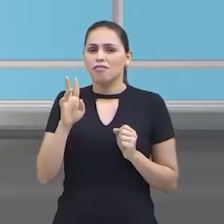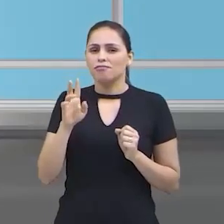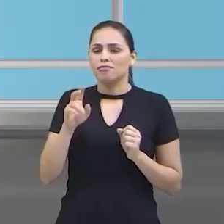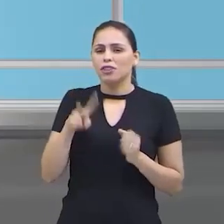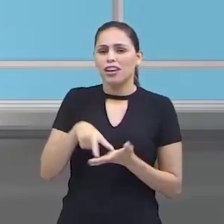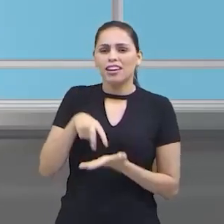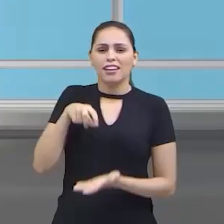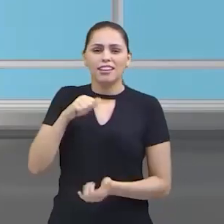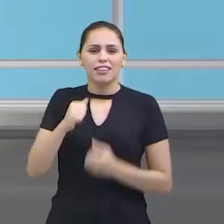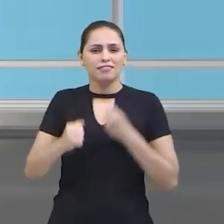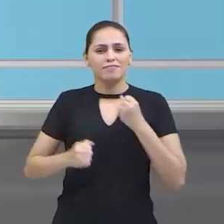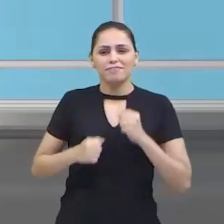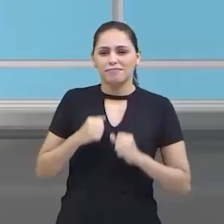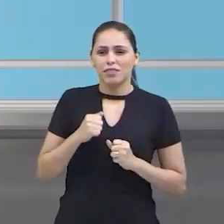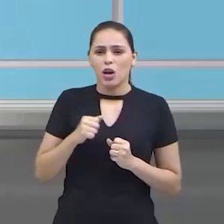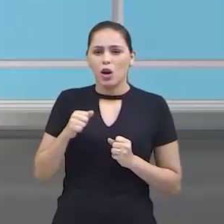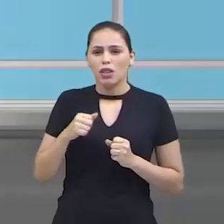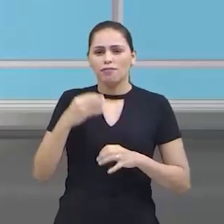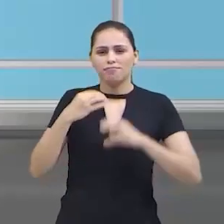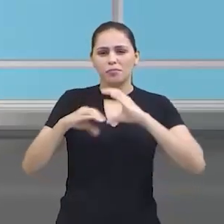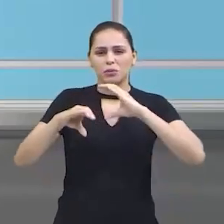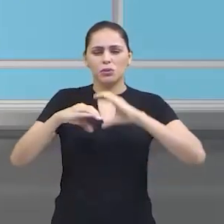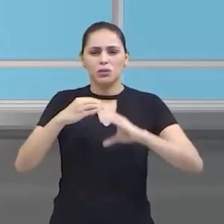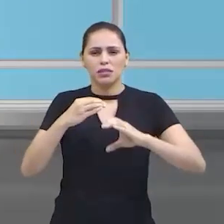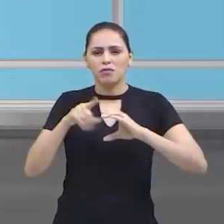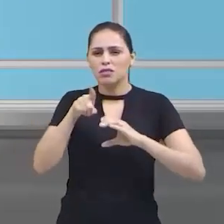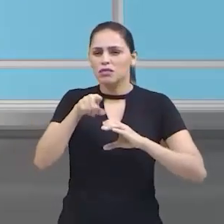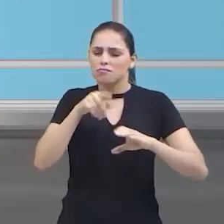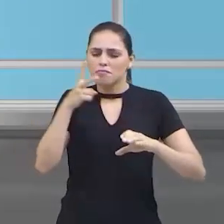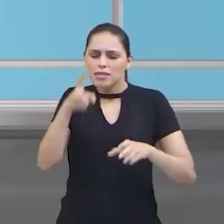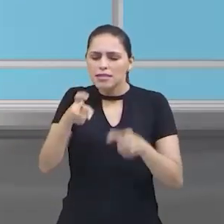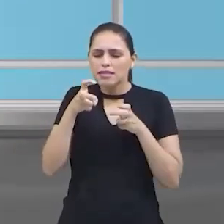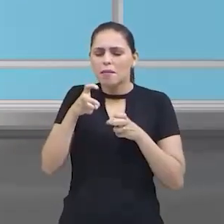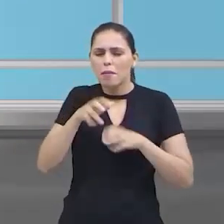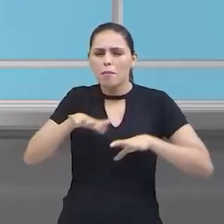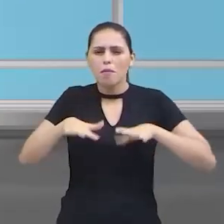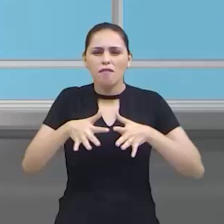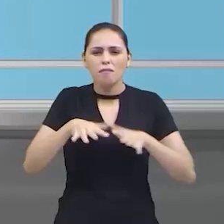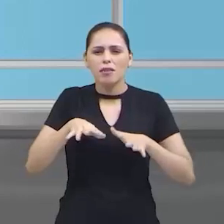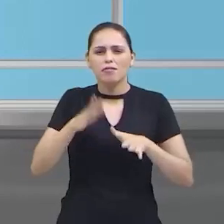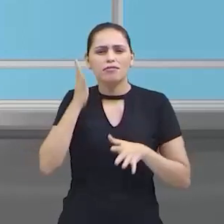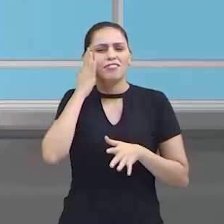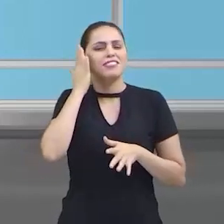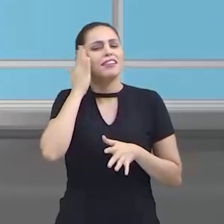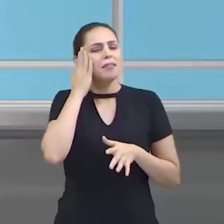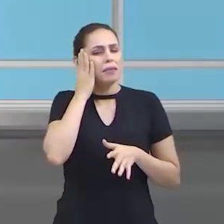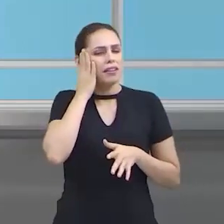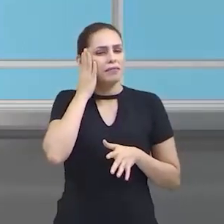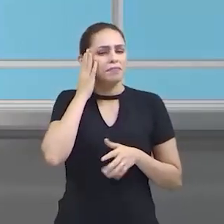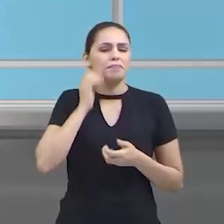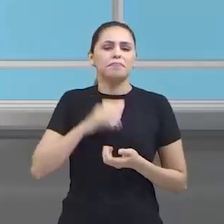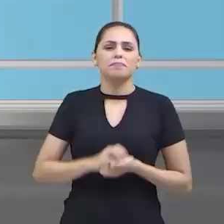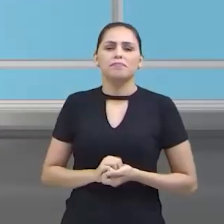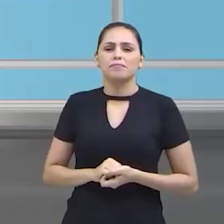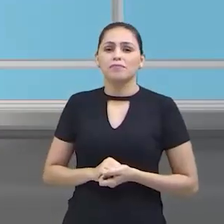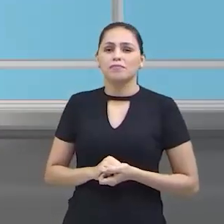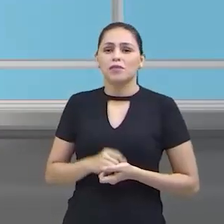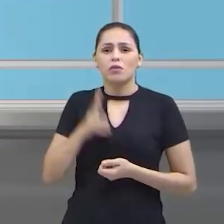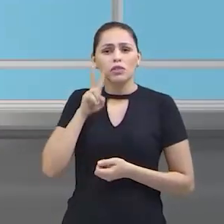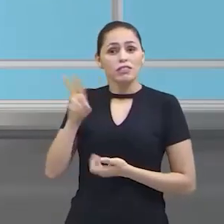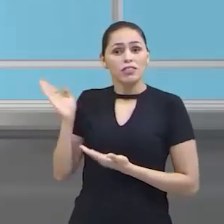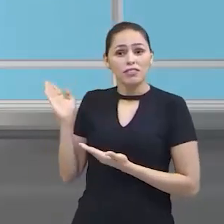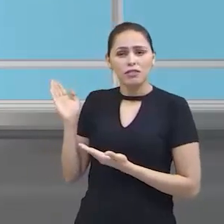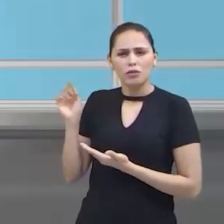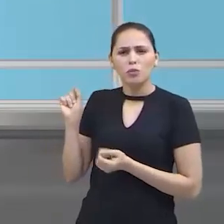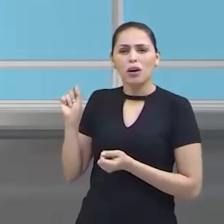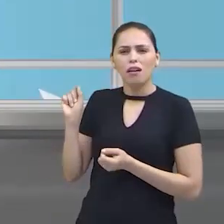aquecimento, vou colocar uma música e com os movimentos que a gente vai fazer, eu acho que vocês vão acertar. Olha, eu vi passando aqui, o